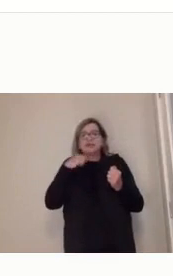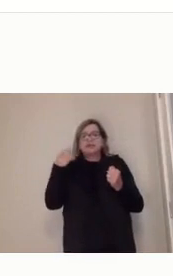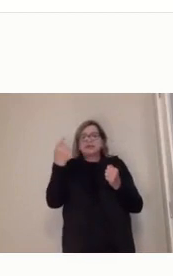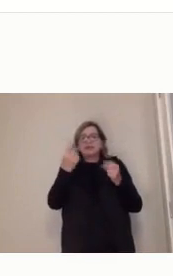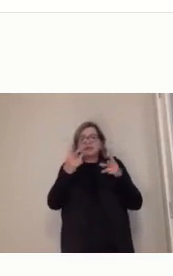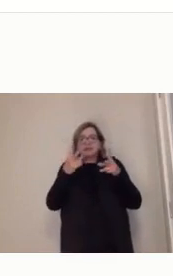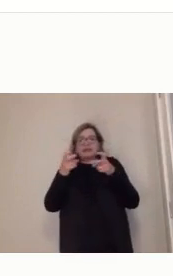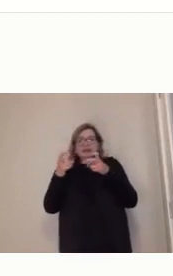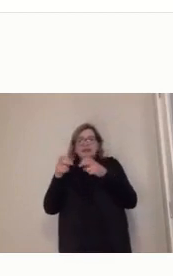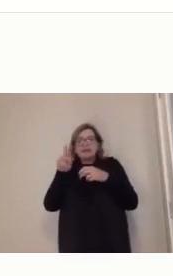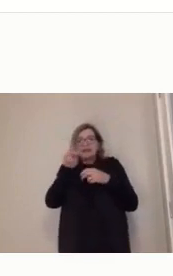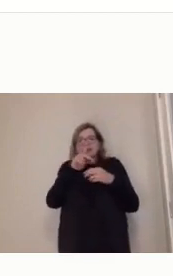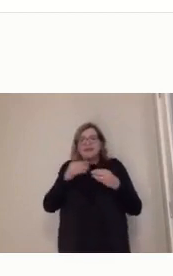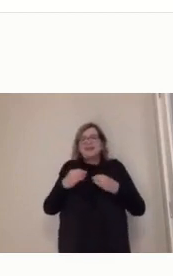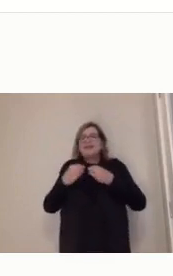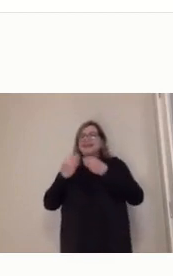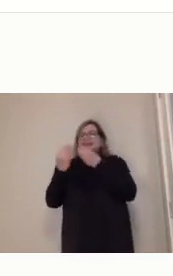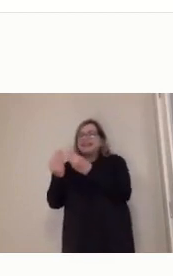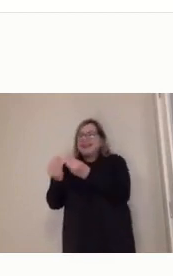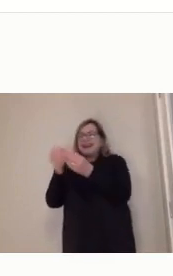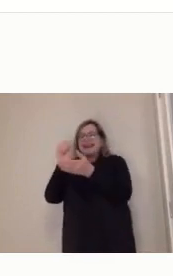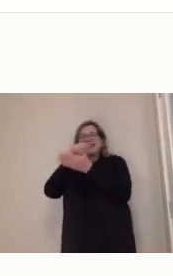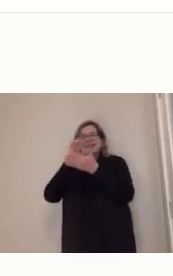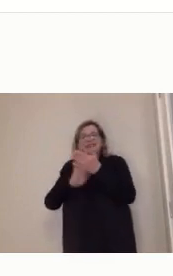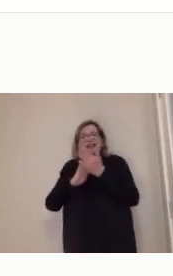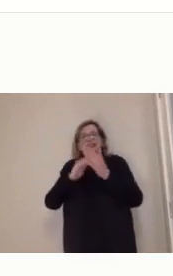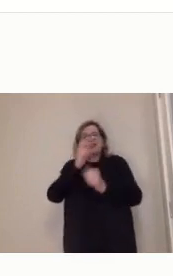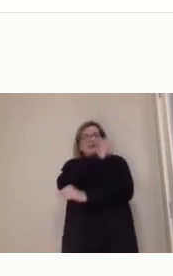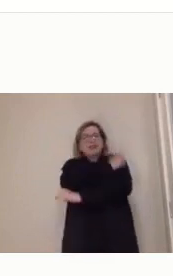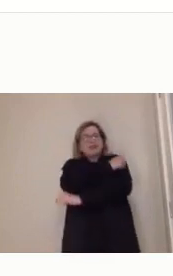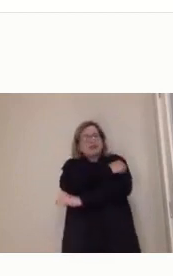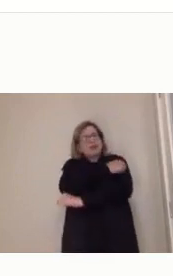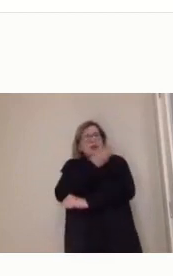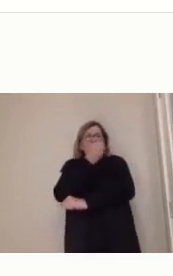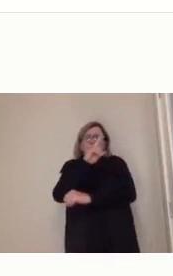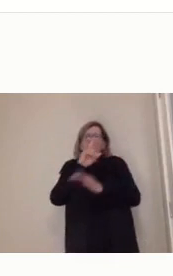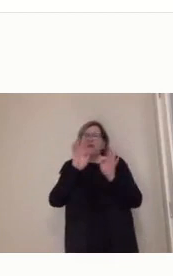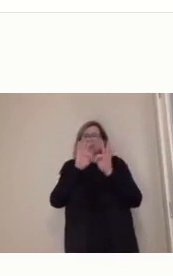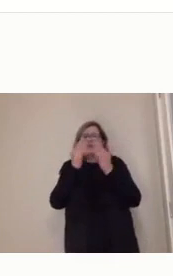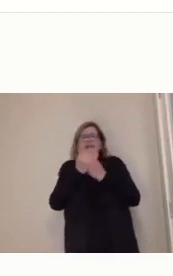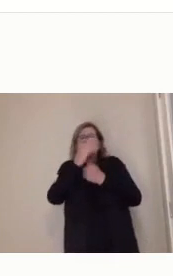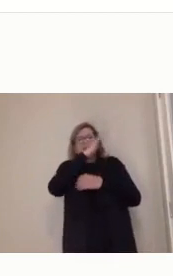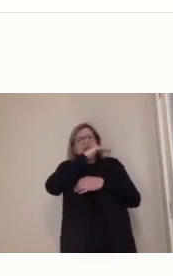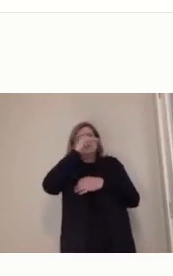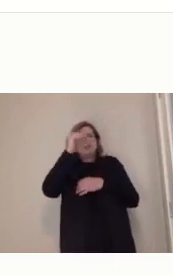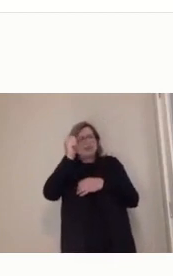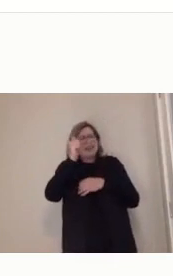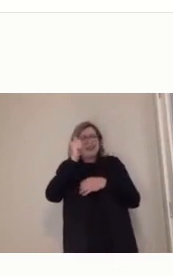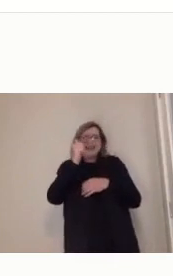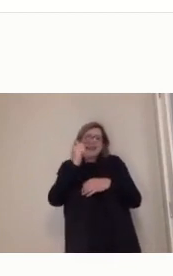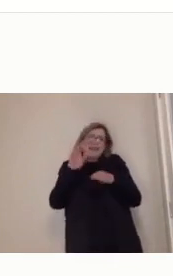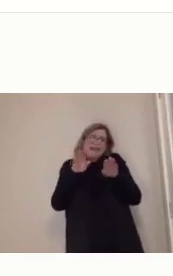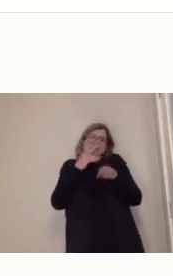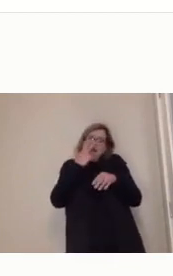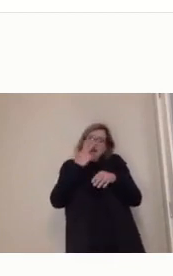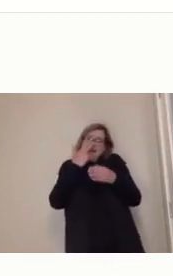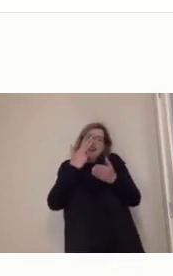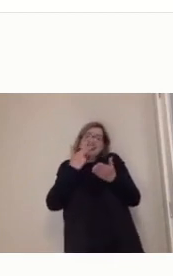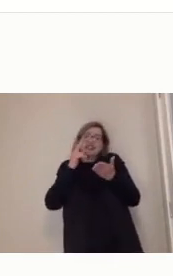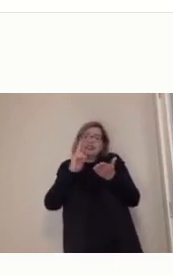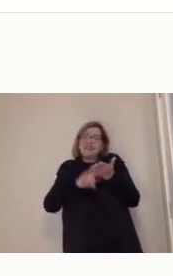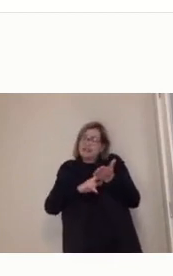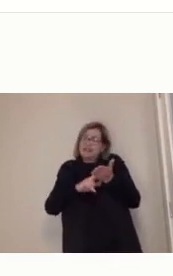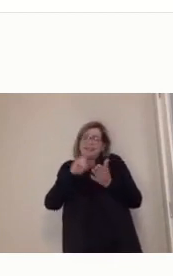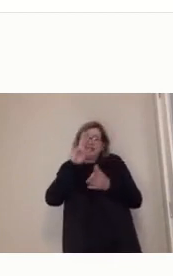momento, certo, né? Então, nada é jogado fora. Eu acho que não há uma briga entre o novo e o velho.